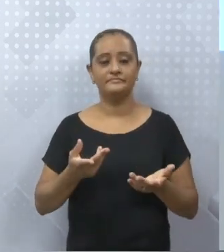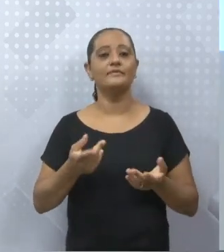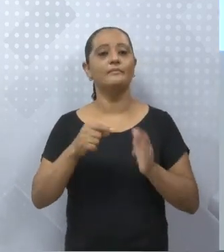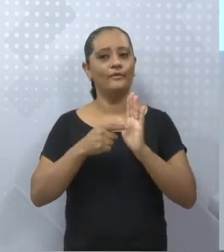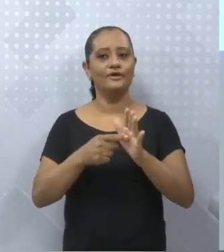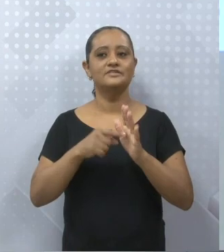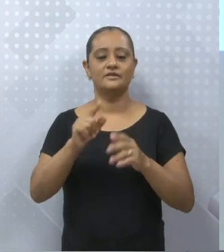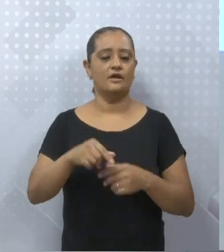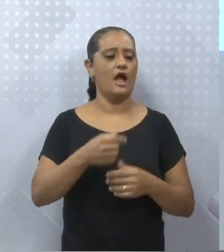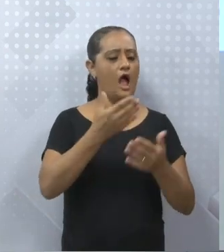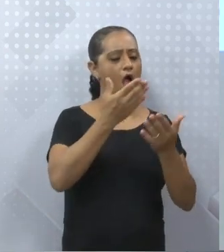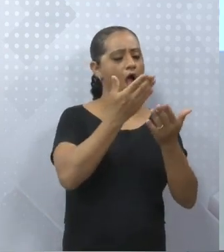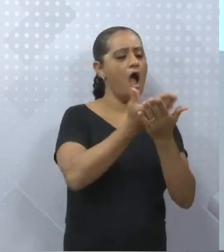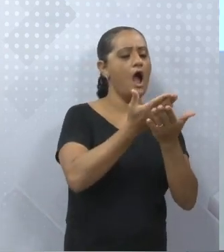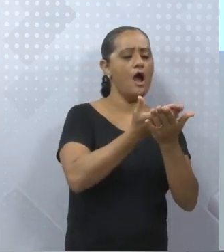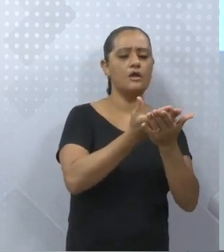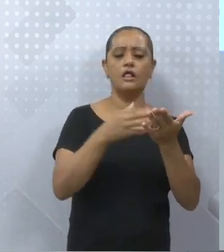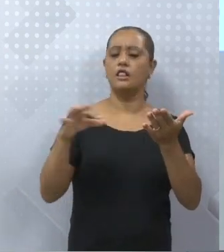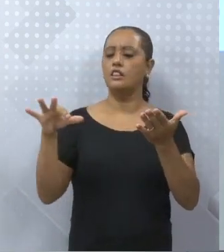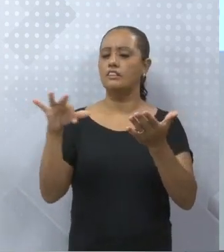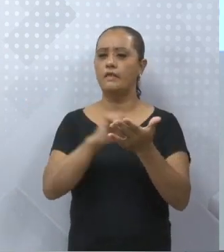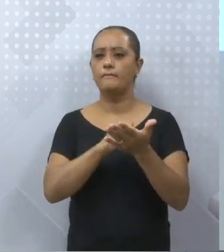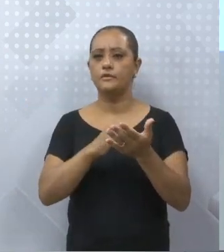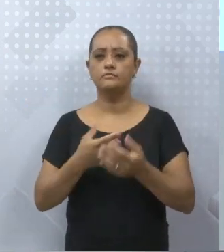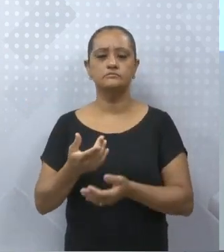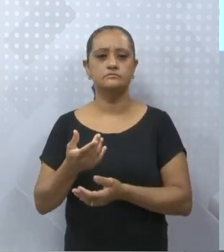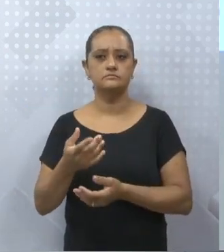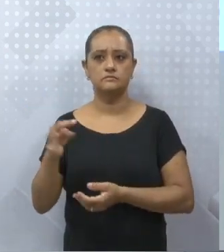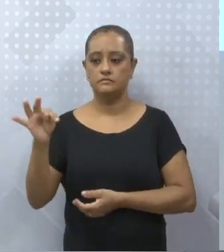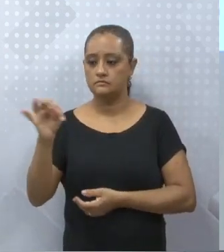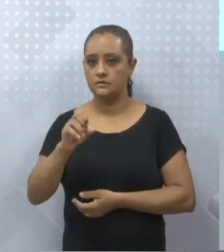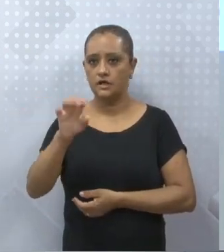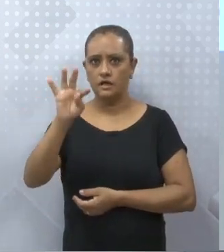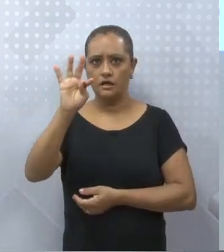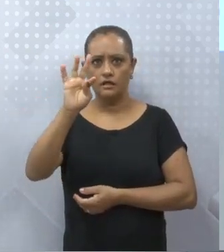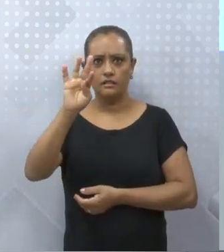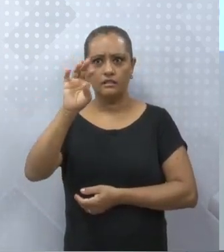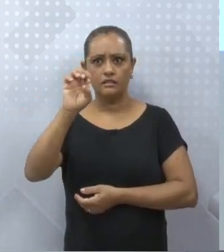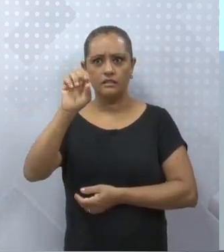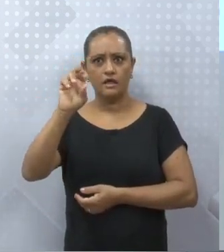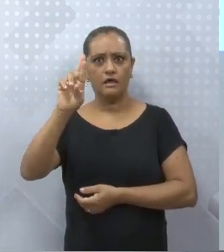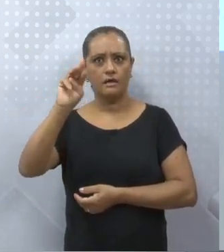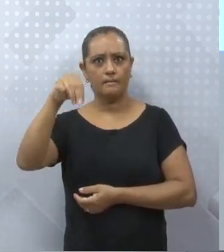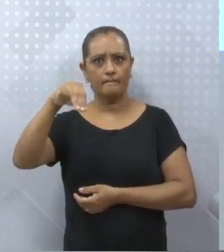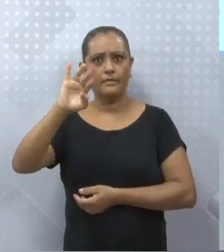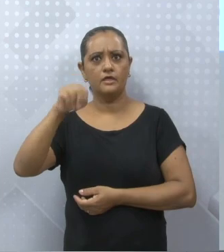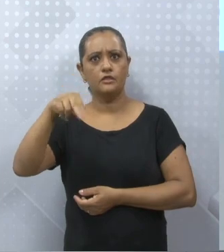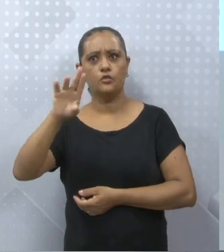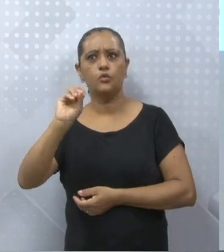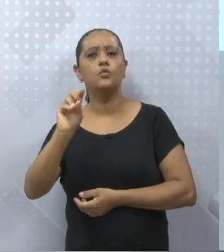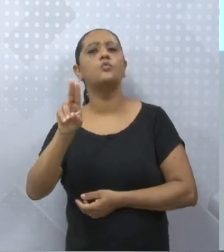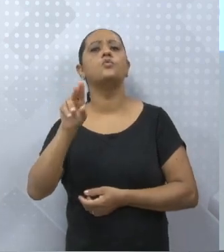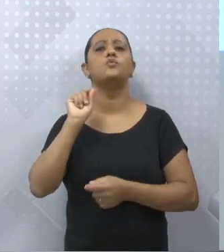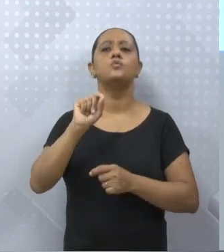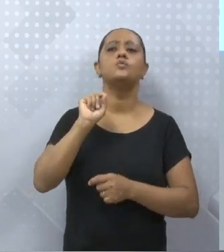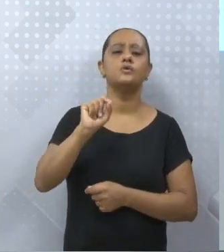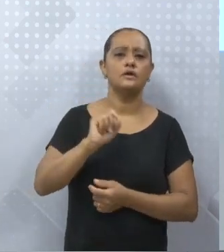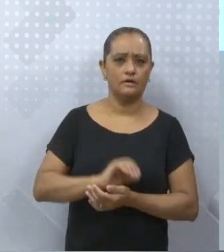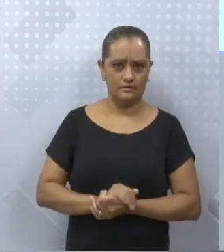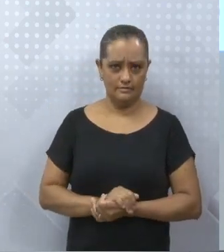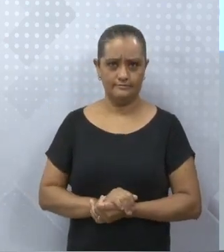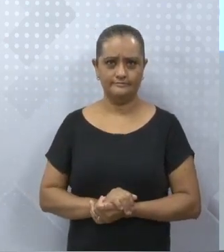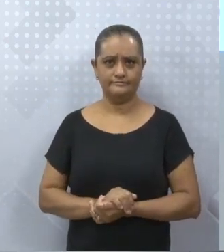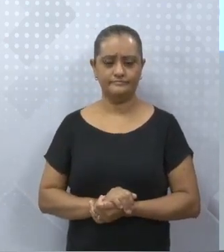terminou, você me faria alguma pergunta? Não. O agora, eu simplesmente quis dizer um instante, o tempo